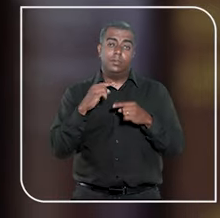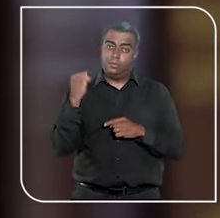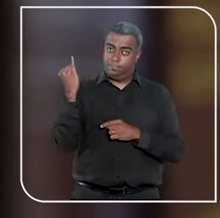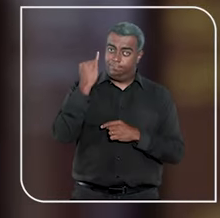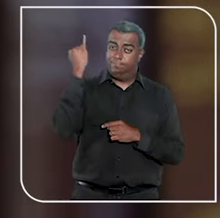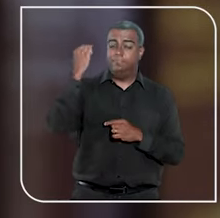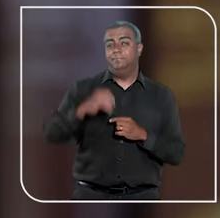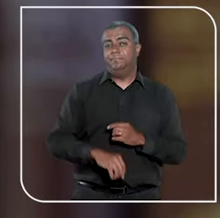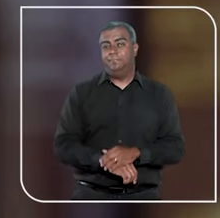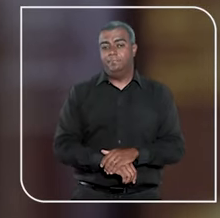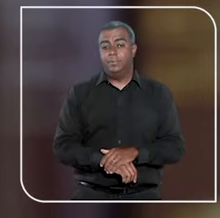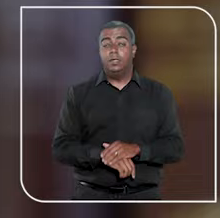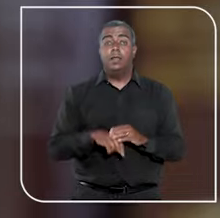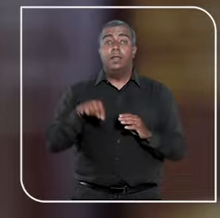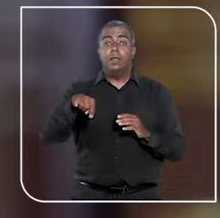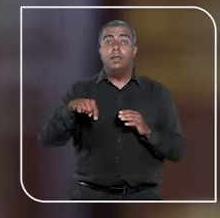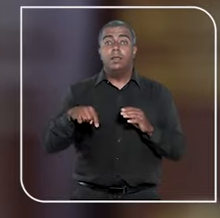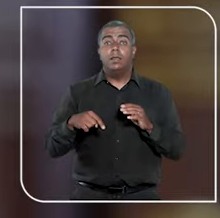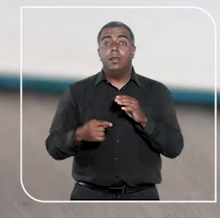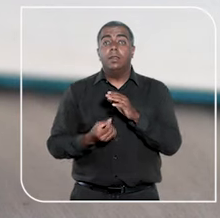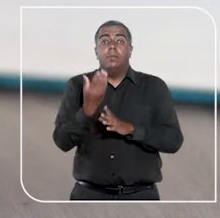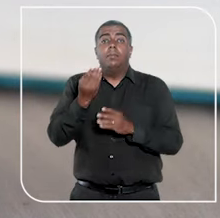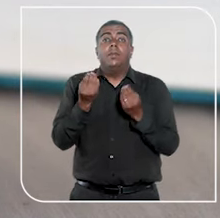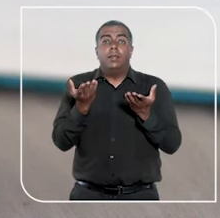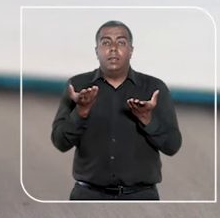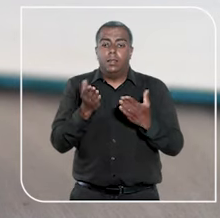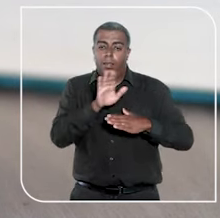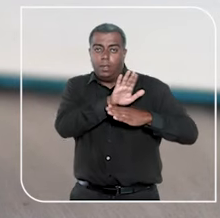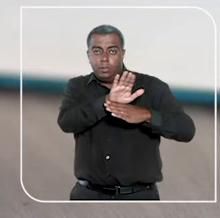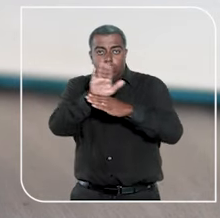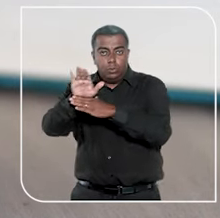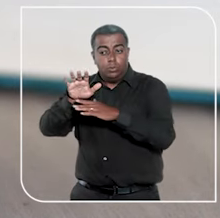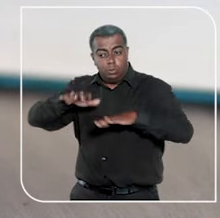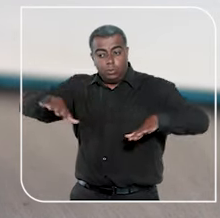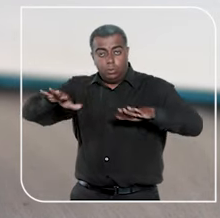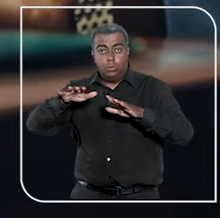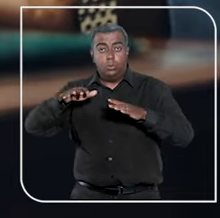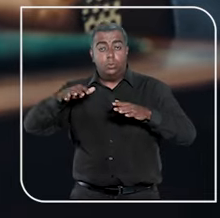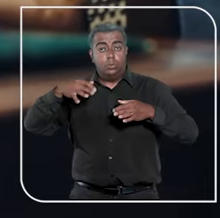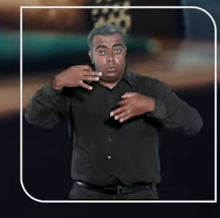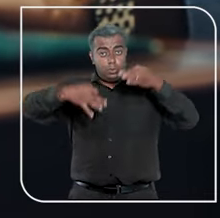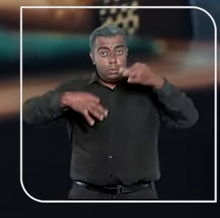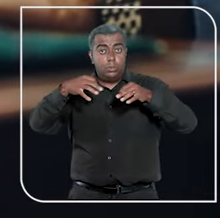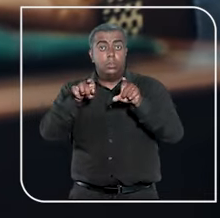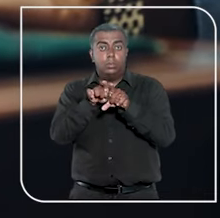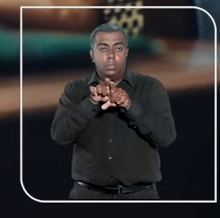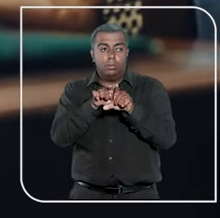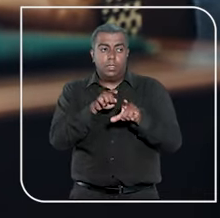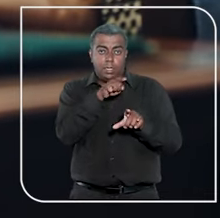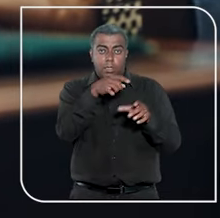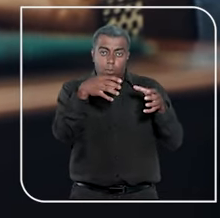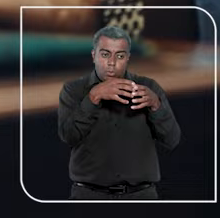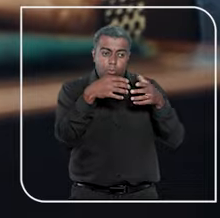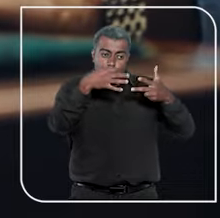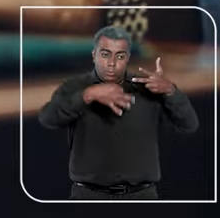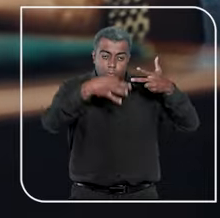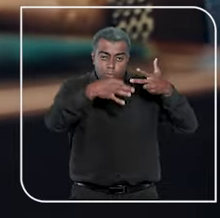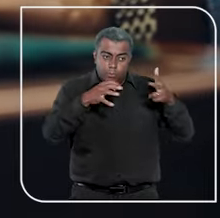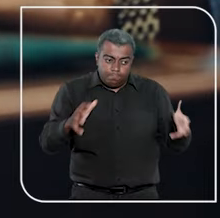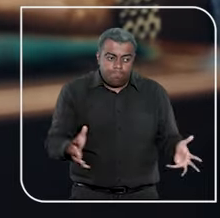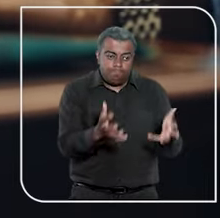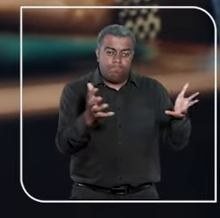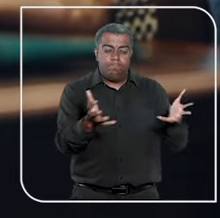tratar aqui têm natureza essencial. Elas existem, entre outras coisas, para atuar perante a justiça e